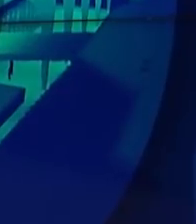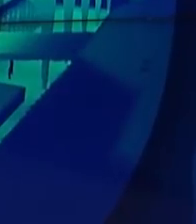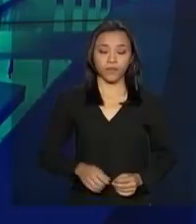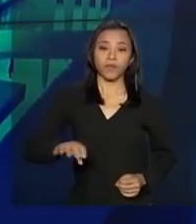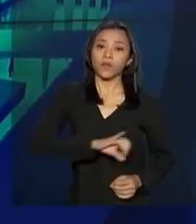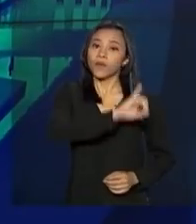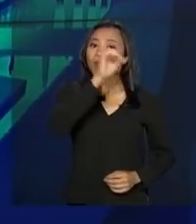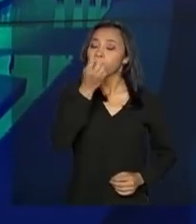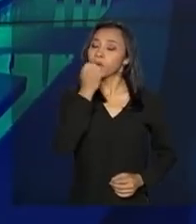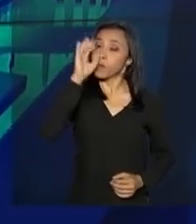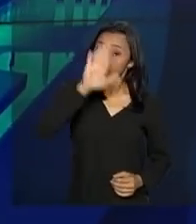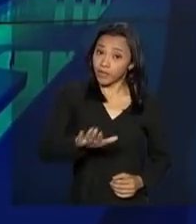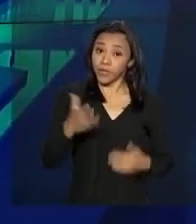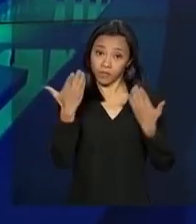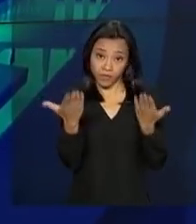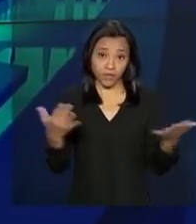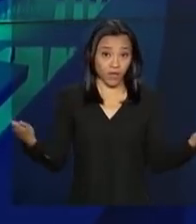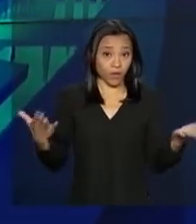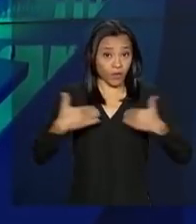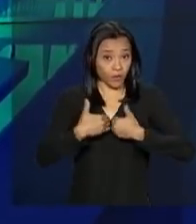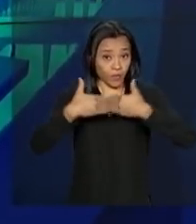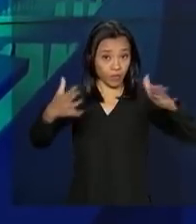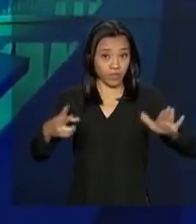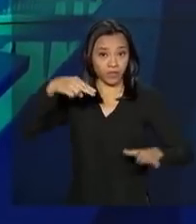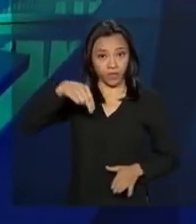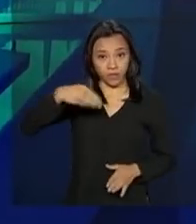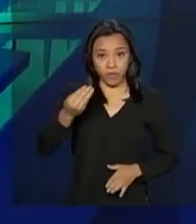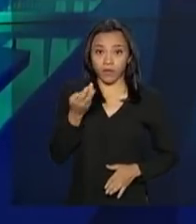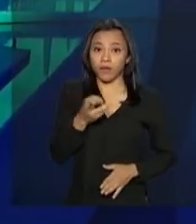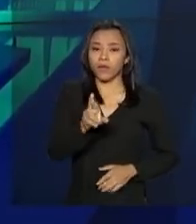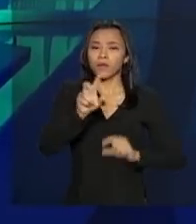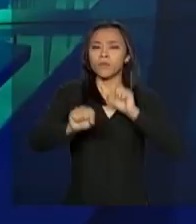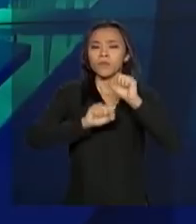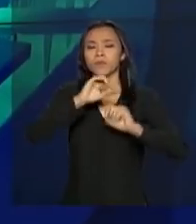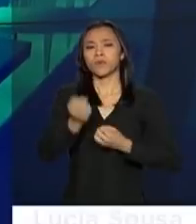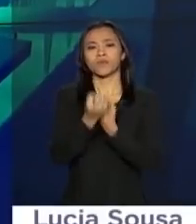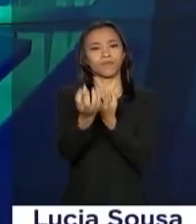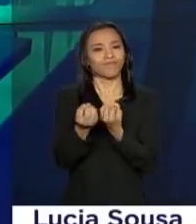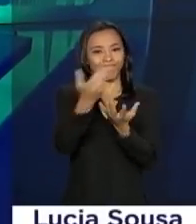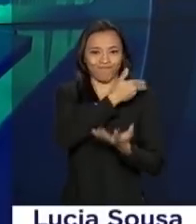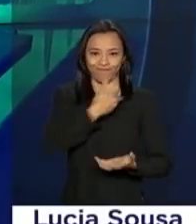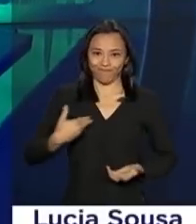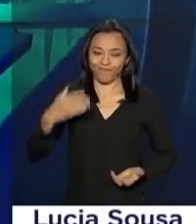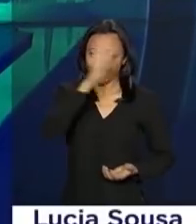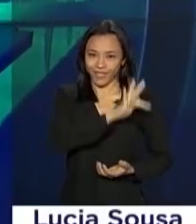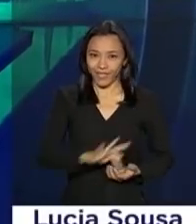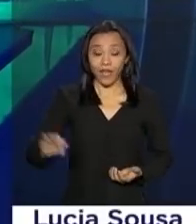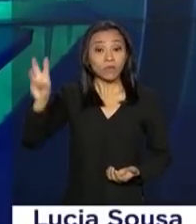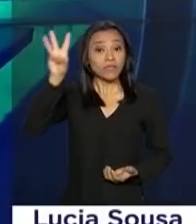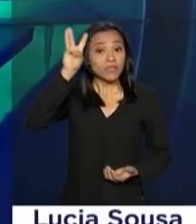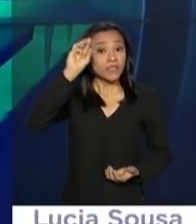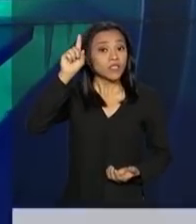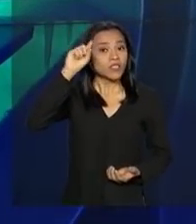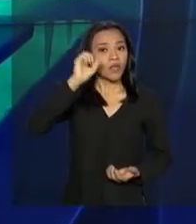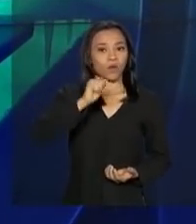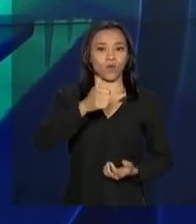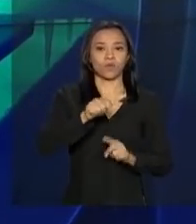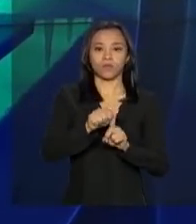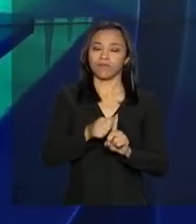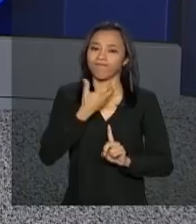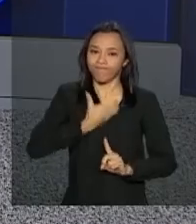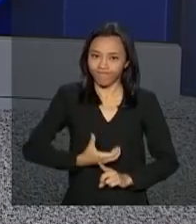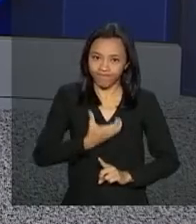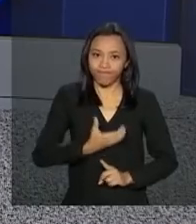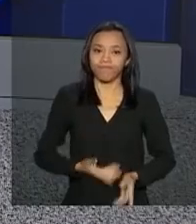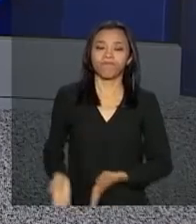Olá, boa tarde pra você. Começa agora o repórter NBR com as notícias do governo federal desta terça-feira, 11 de dezembro.